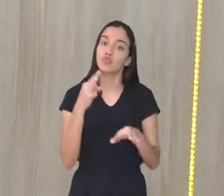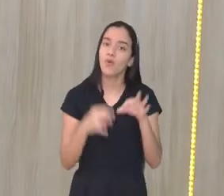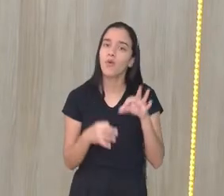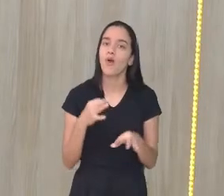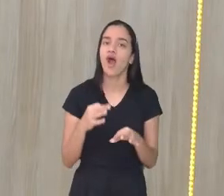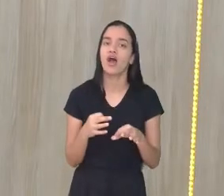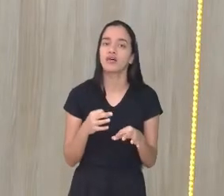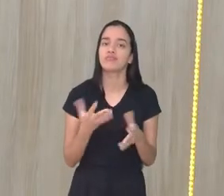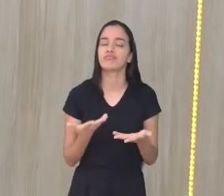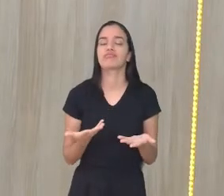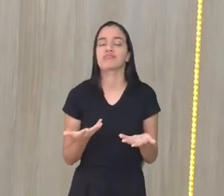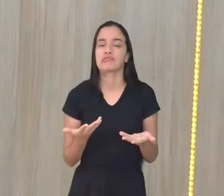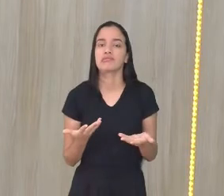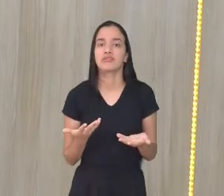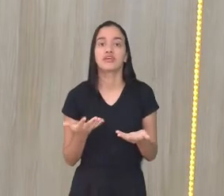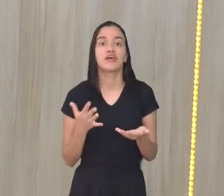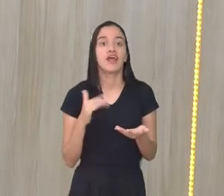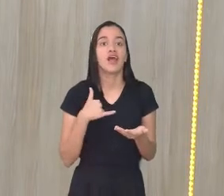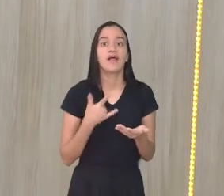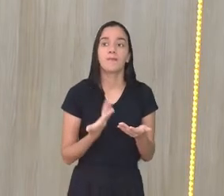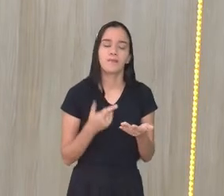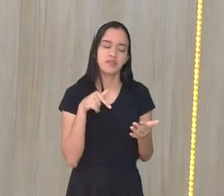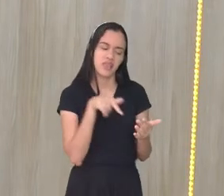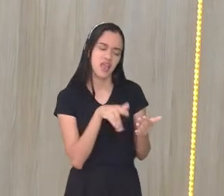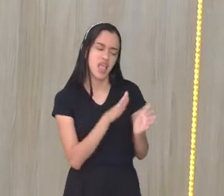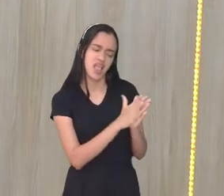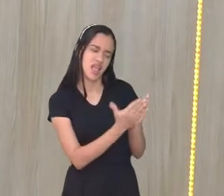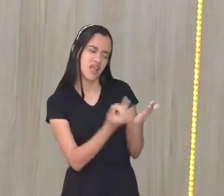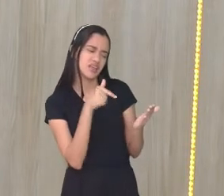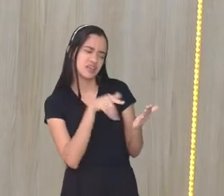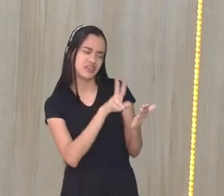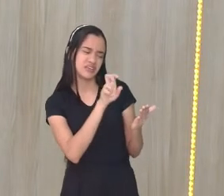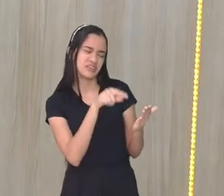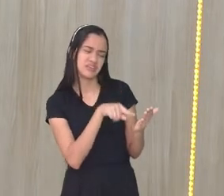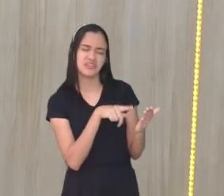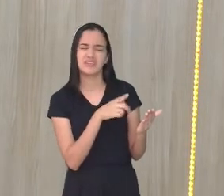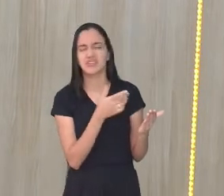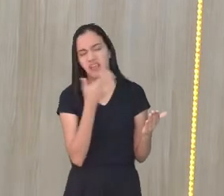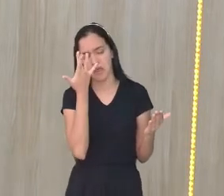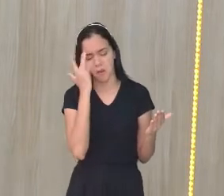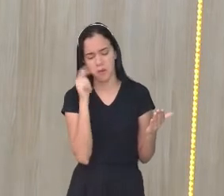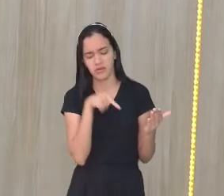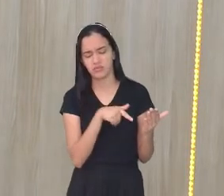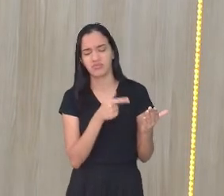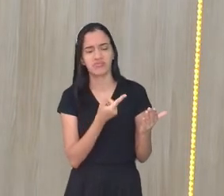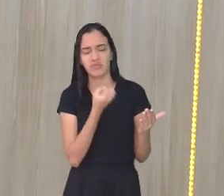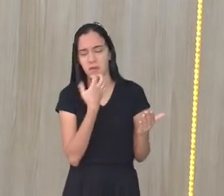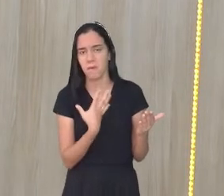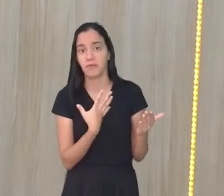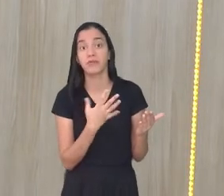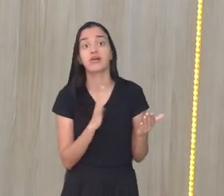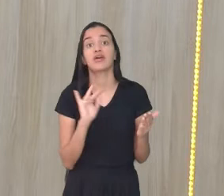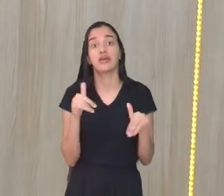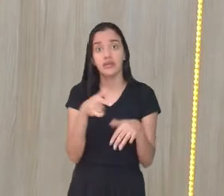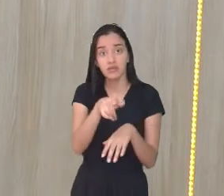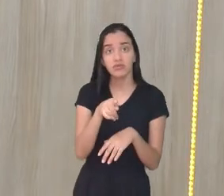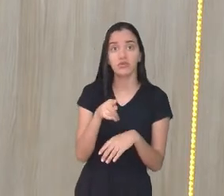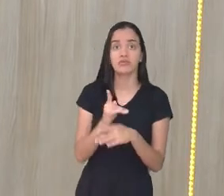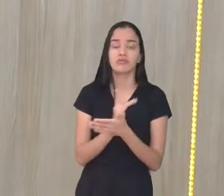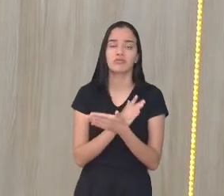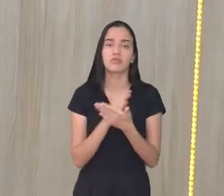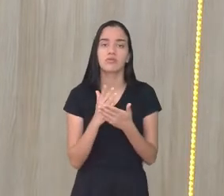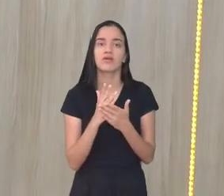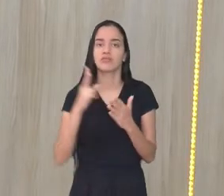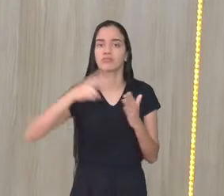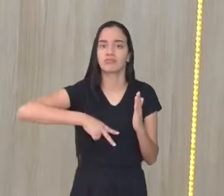do julgar, julgar pela capa. Esse livro, eu acho que não tem muito a me oferecer, não. Mas aí você, quando começa